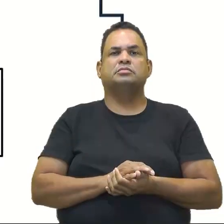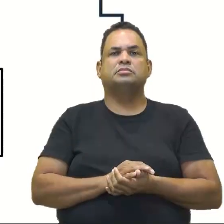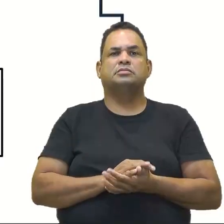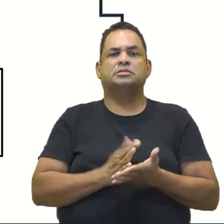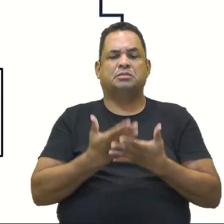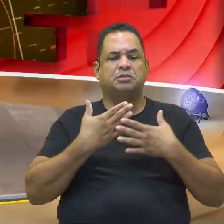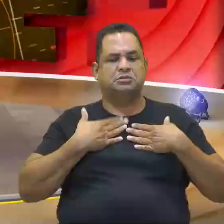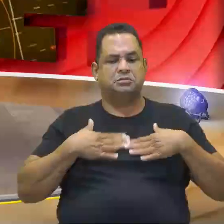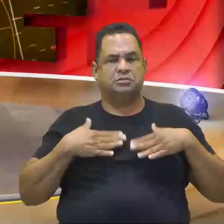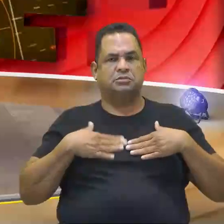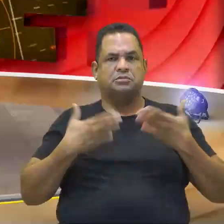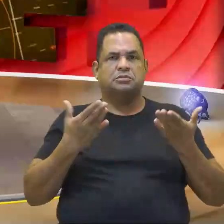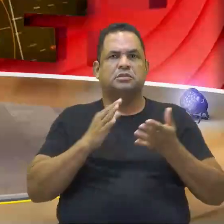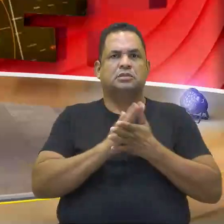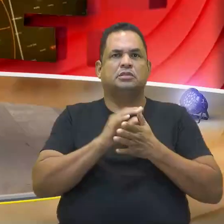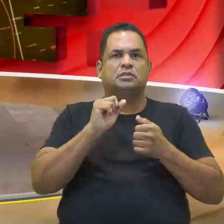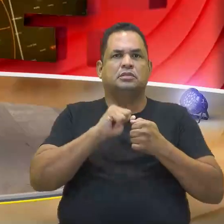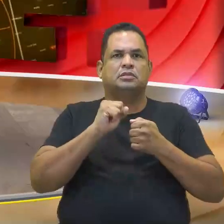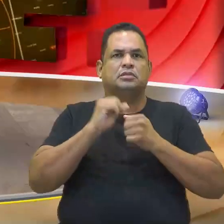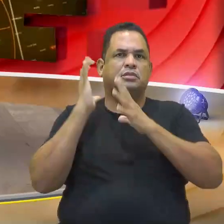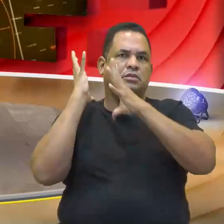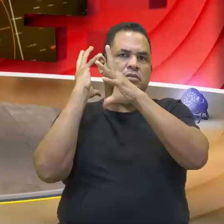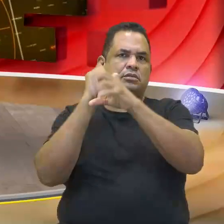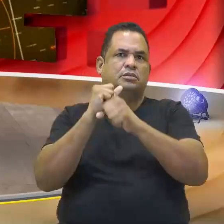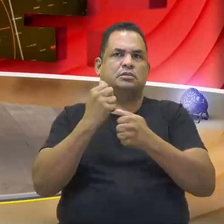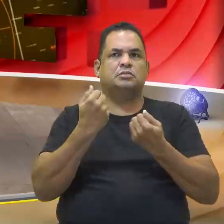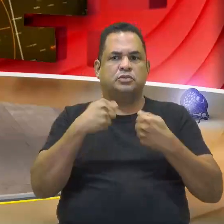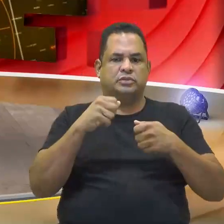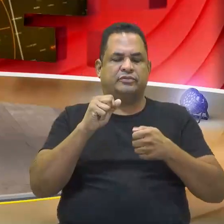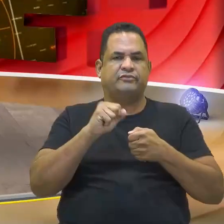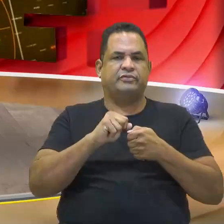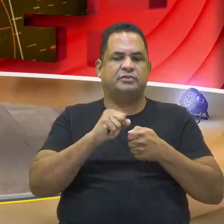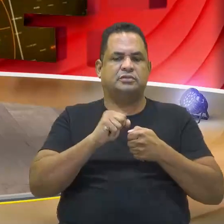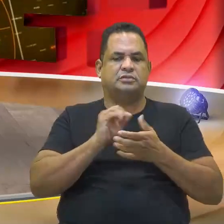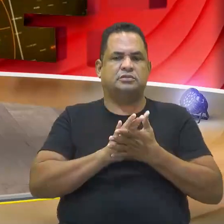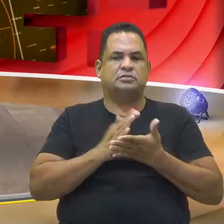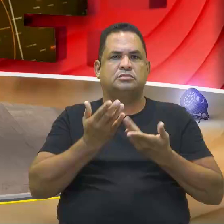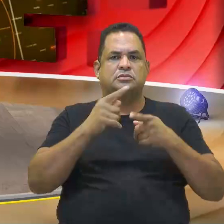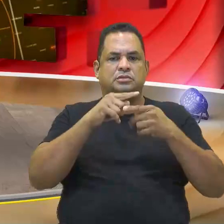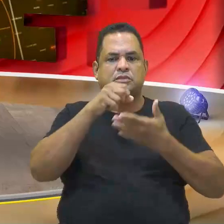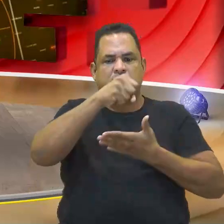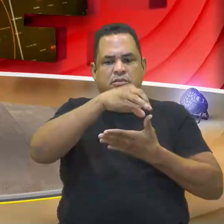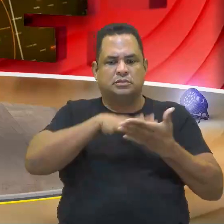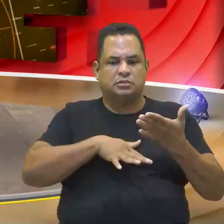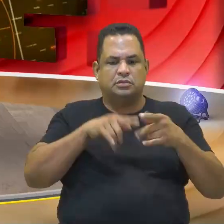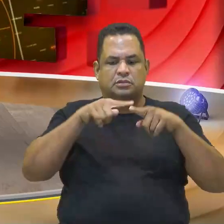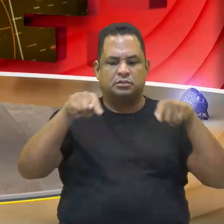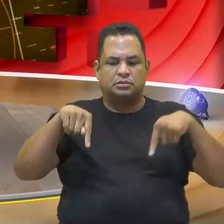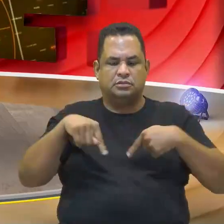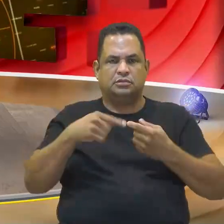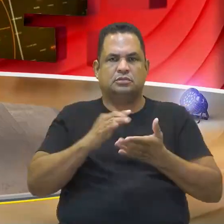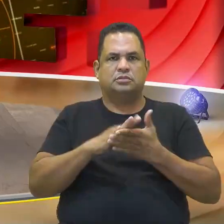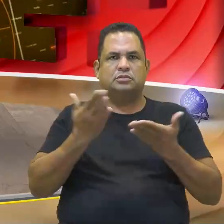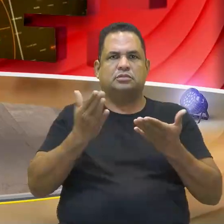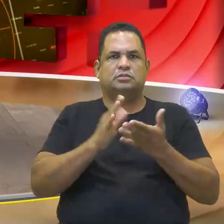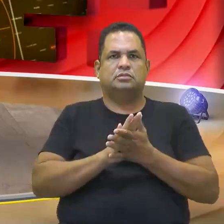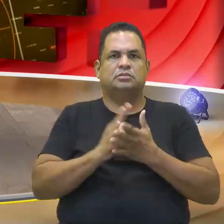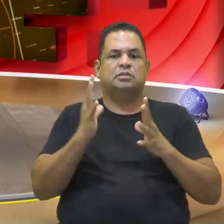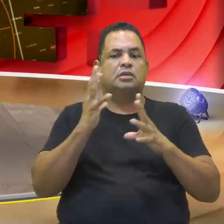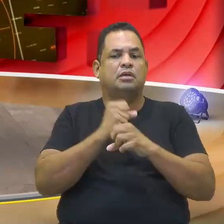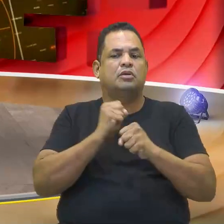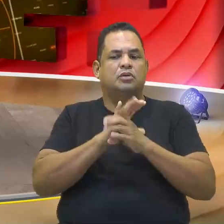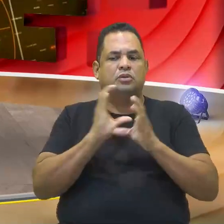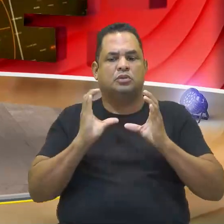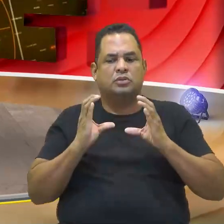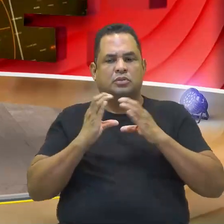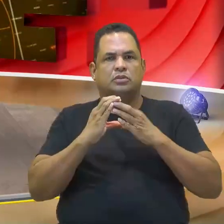tranquilo, né? A gente fazendo essa revisão para vocês fazerem as atividades de sala que vai ser baseado nesse assunto de operações entre conjuntos. Então, vai ser